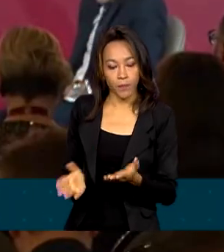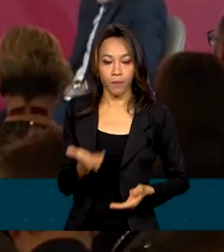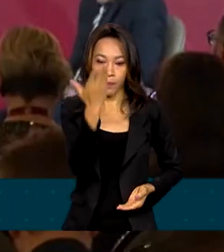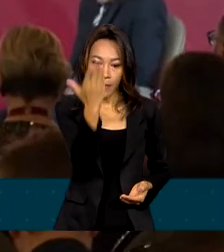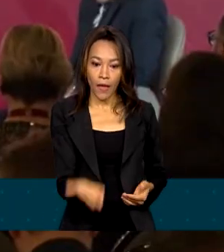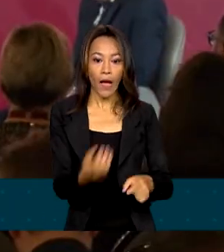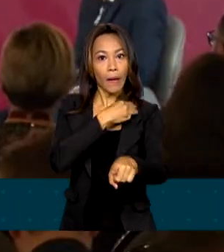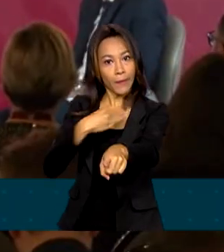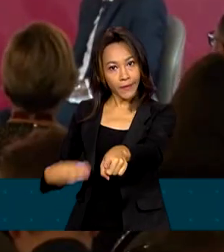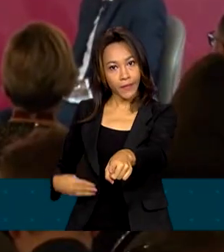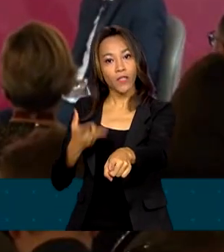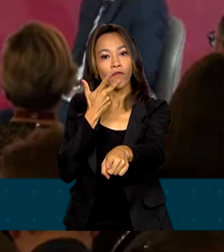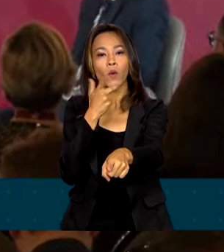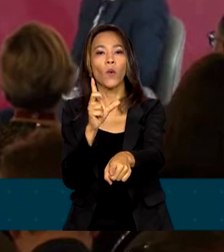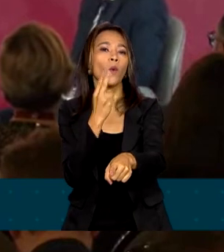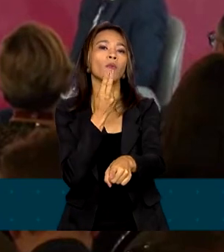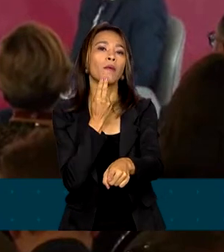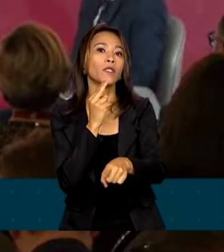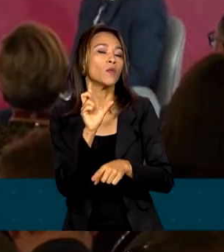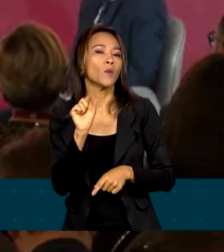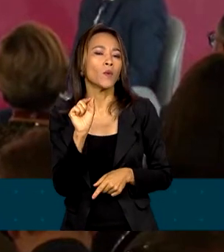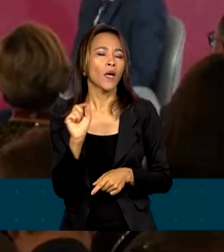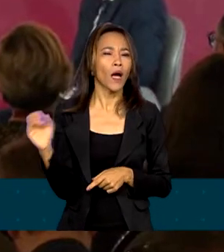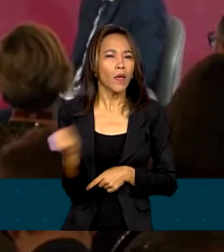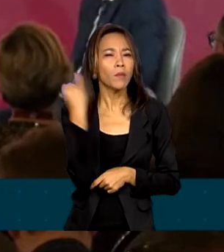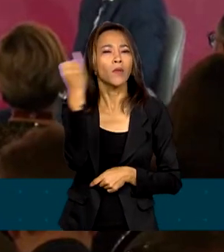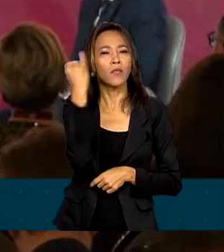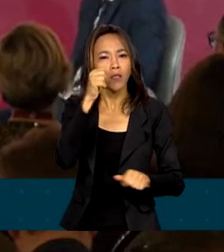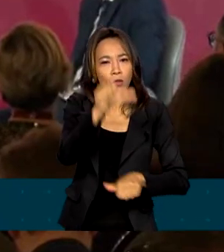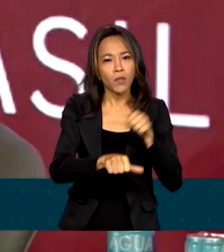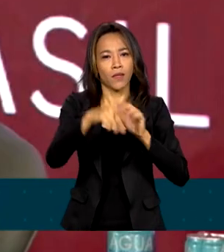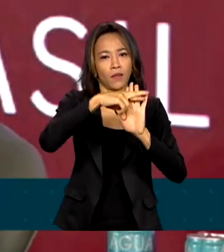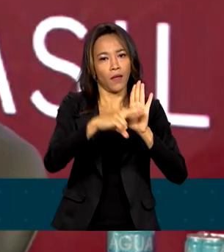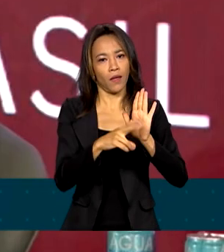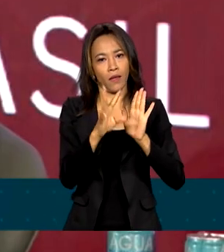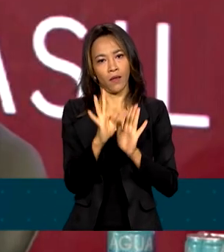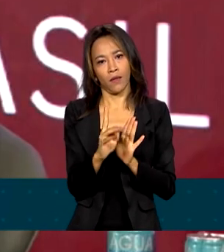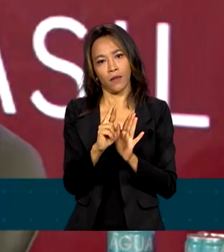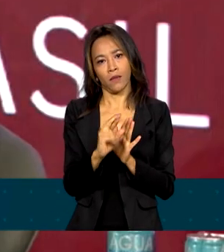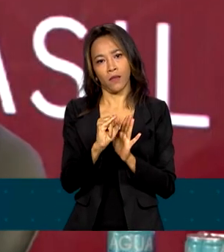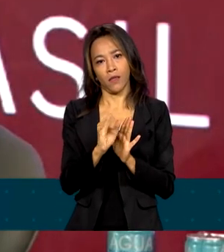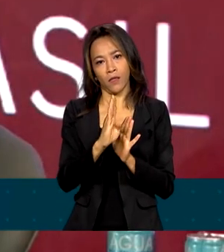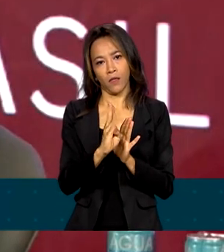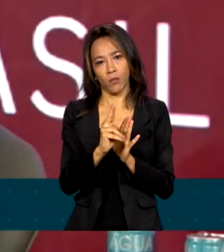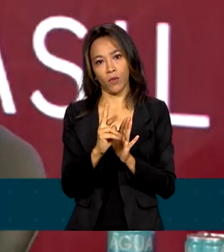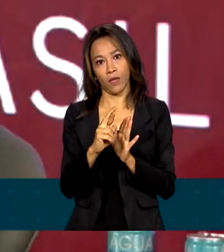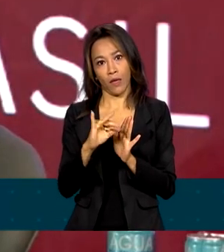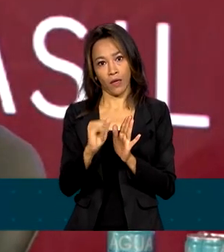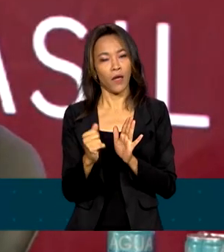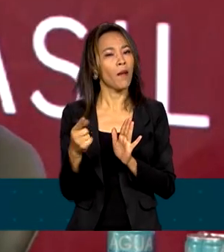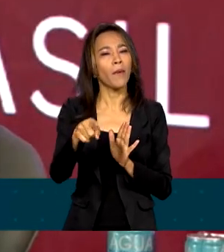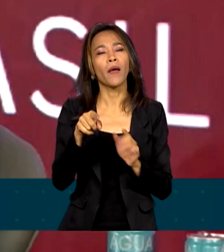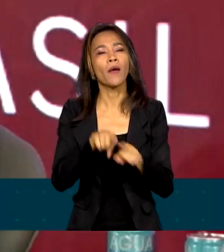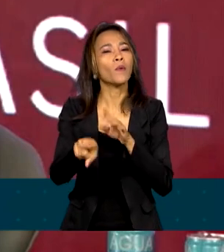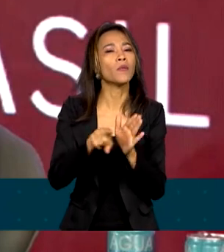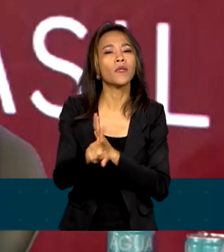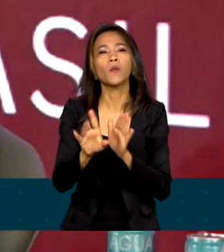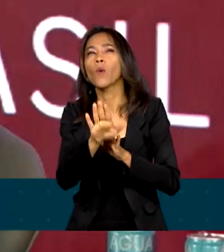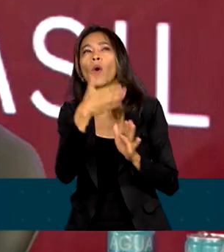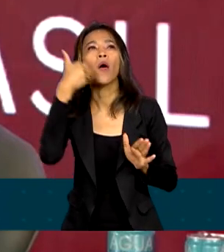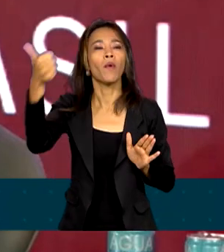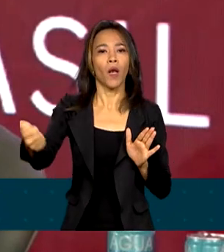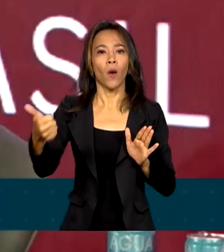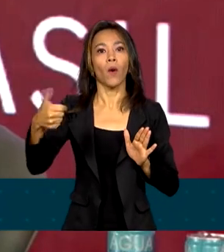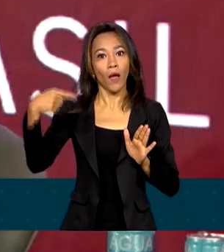Tebet também reforçou a importância de o país fazer a reforma tributária. Qual é a reforma ideal tributária? É aquela que